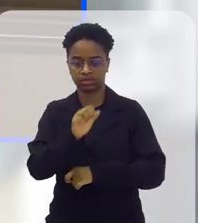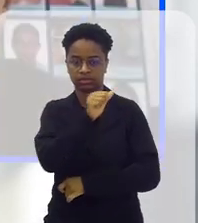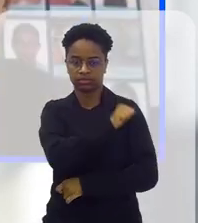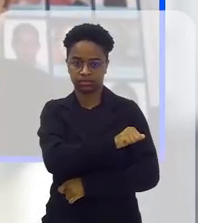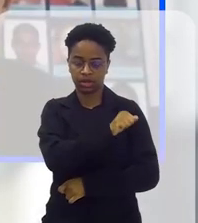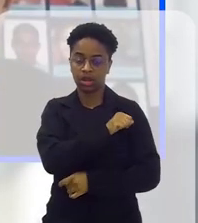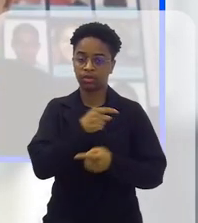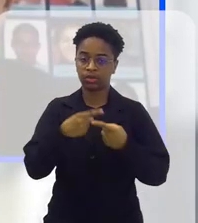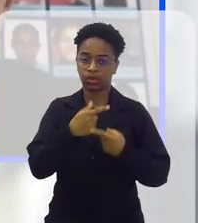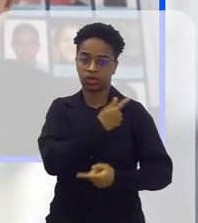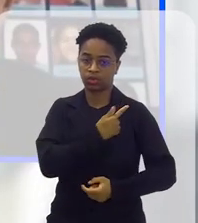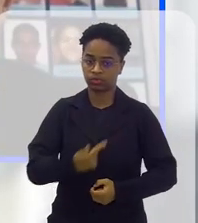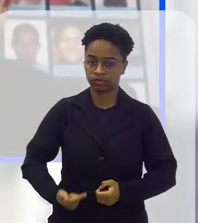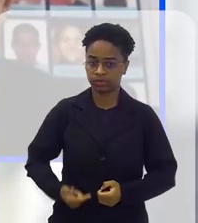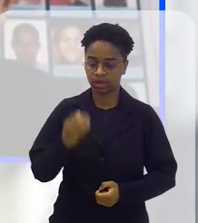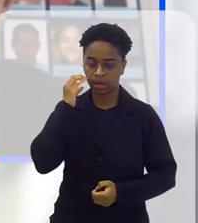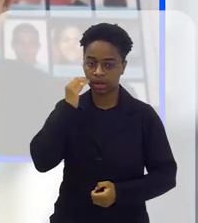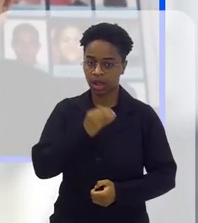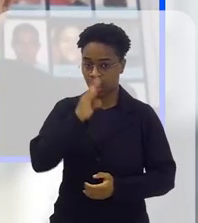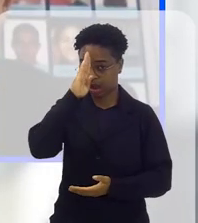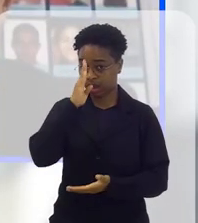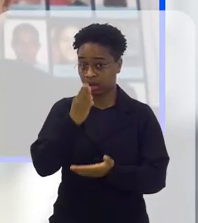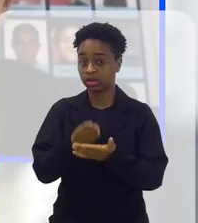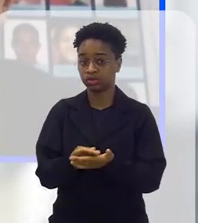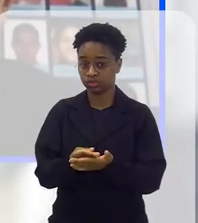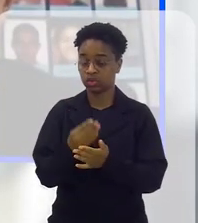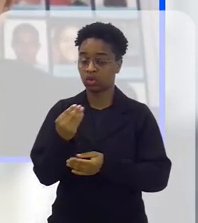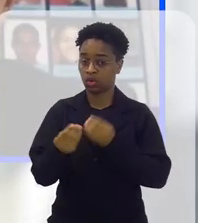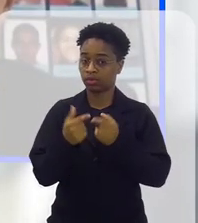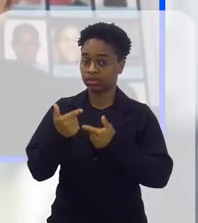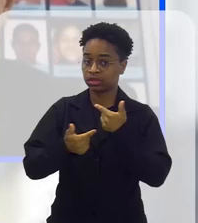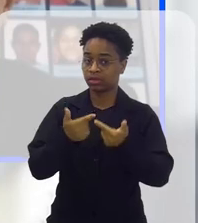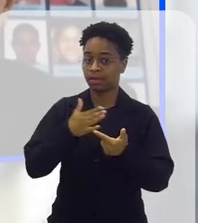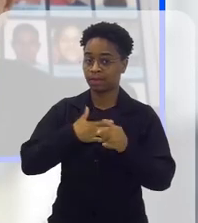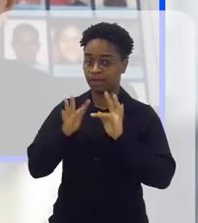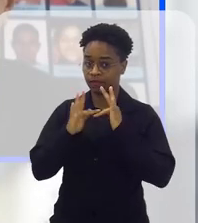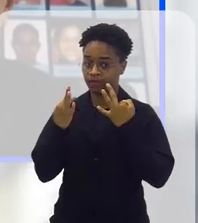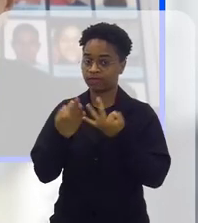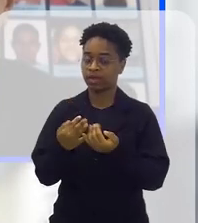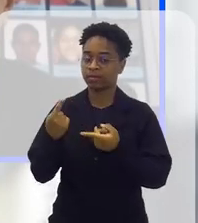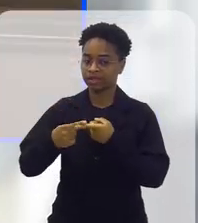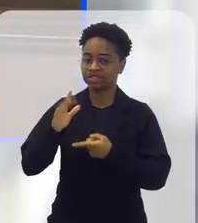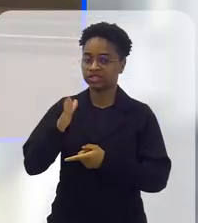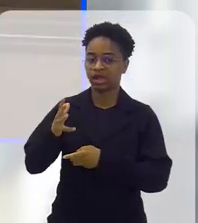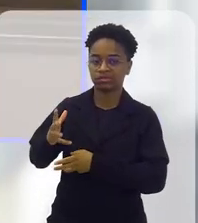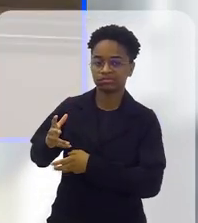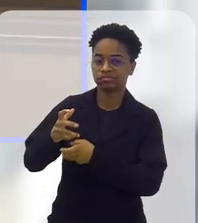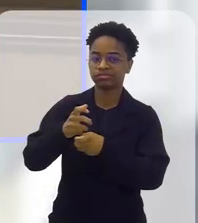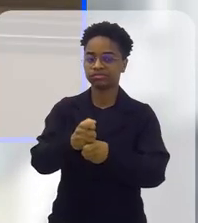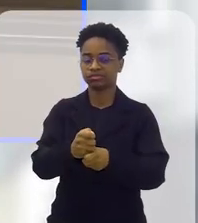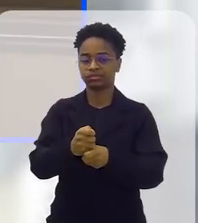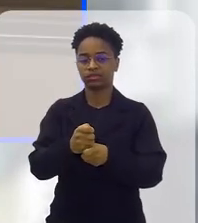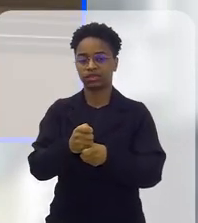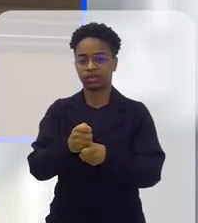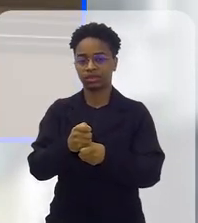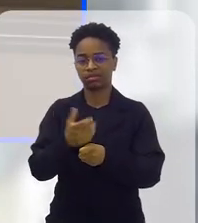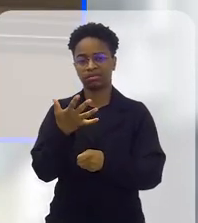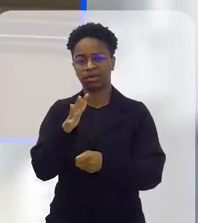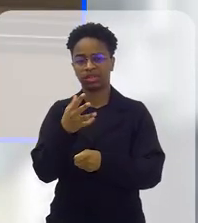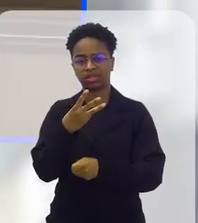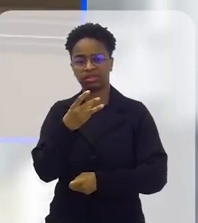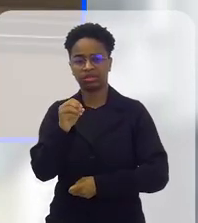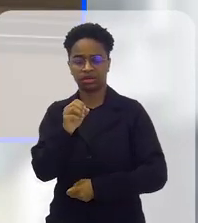de Janeiro, porque o nosso governador, Cláudio Castro, acreditou no trabalho da família Brasão, que já trabalha há mais de